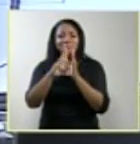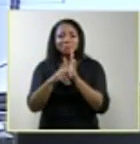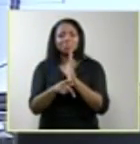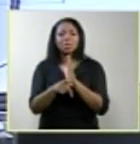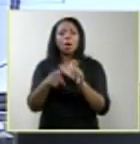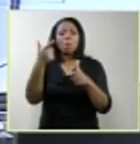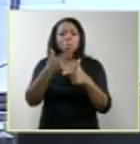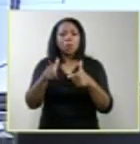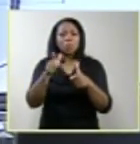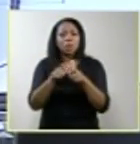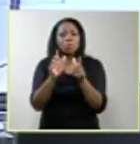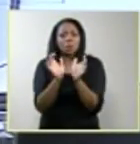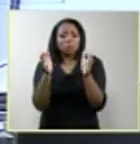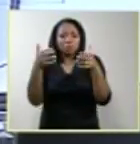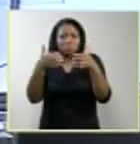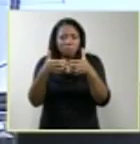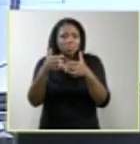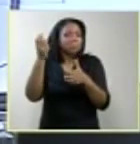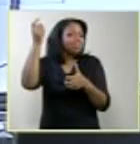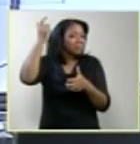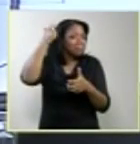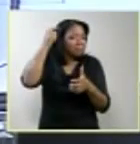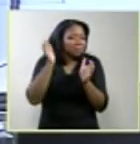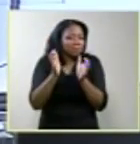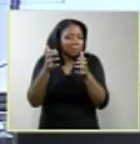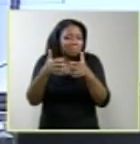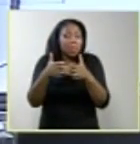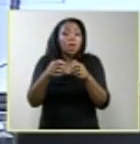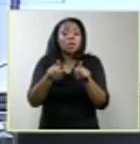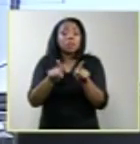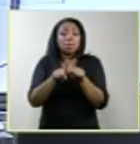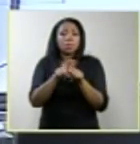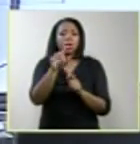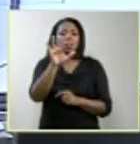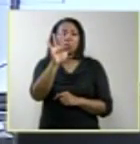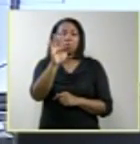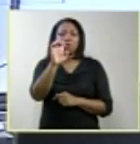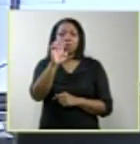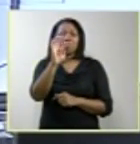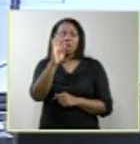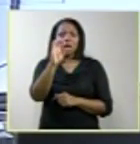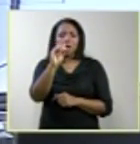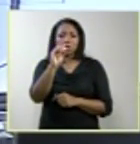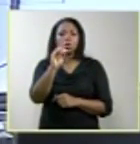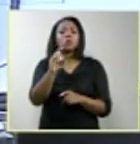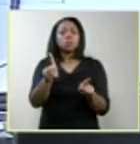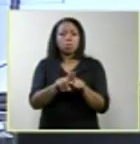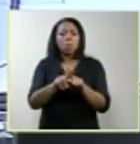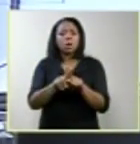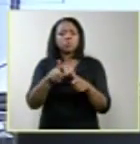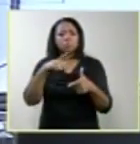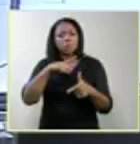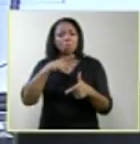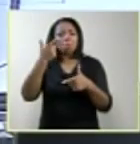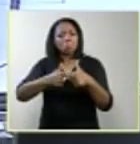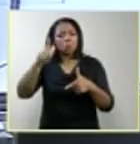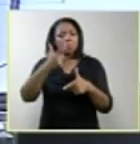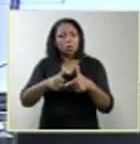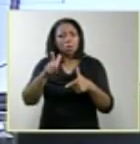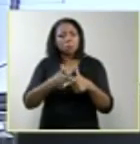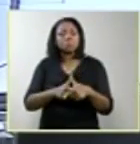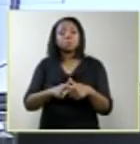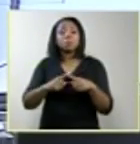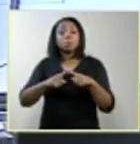de defeitos de fechamento do tubo neural. O feto também pode ter outras malformações associadas. Agora,